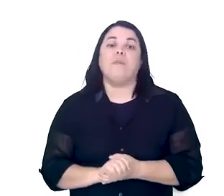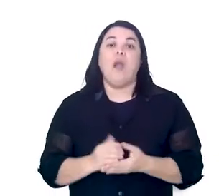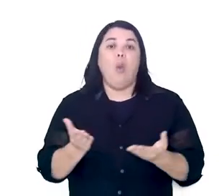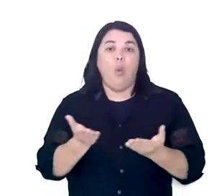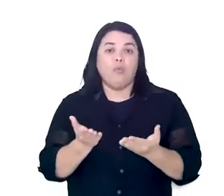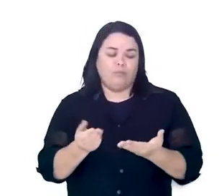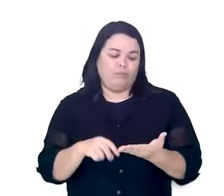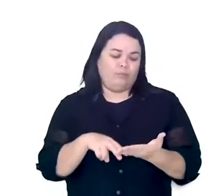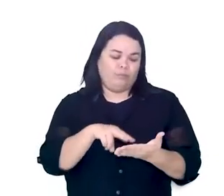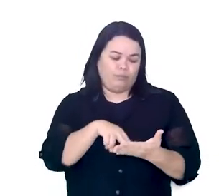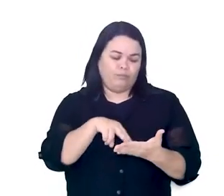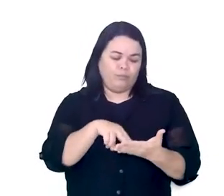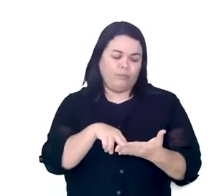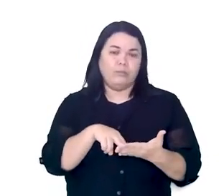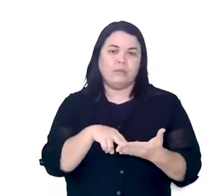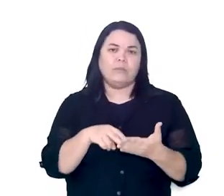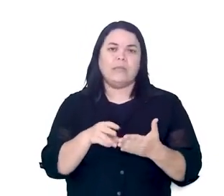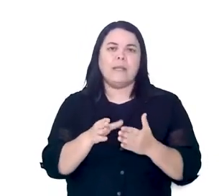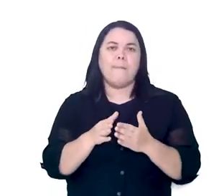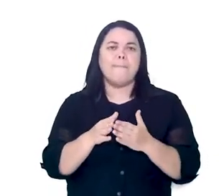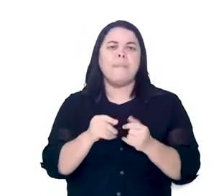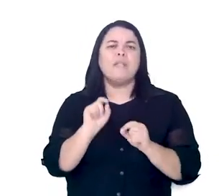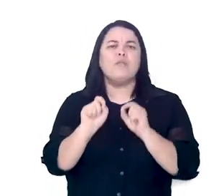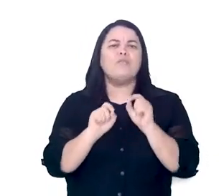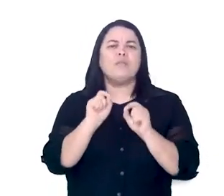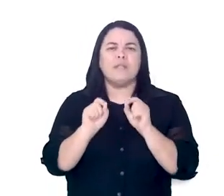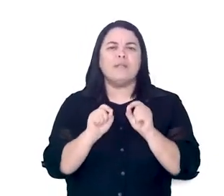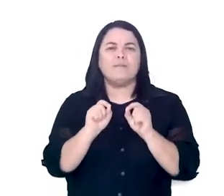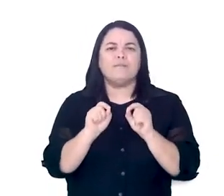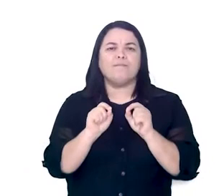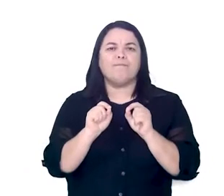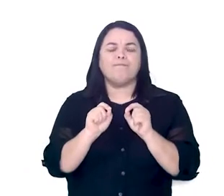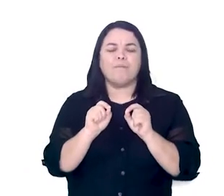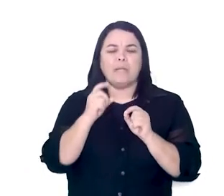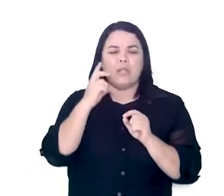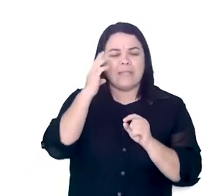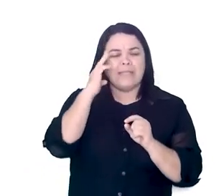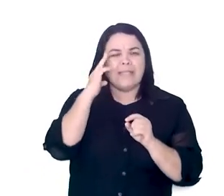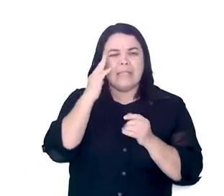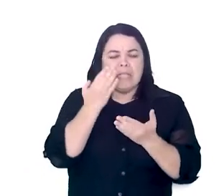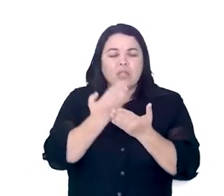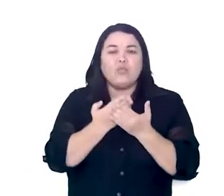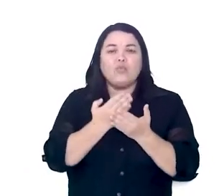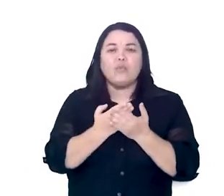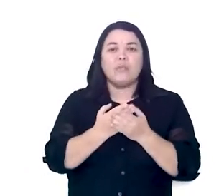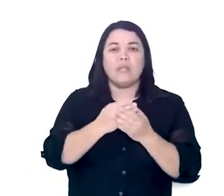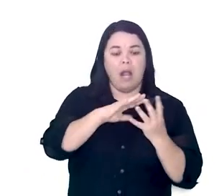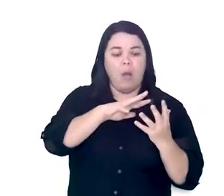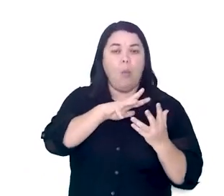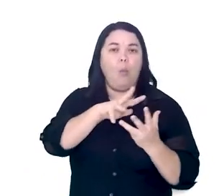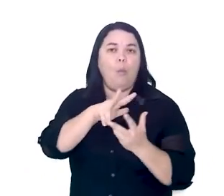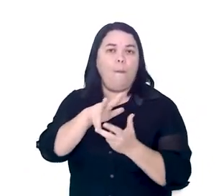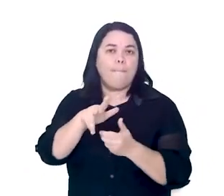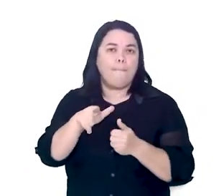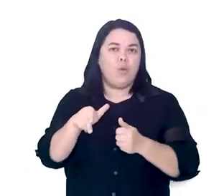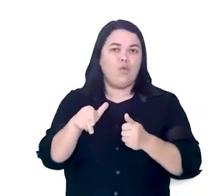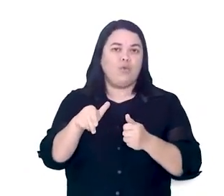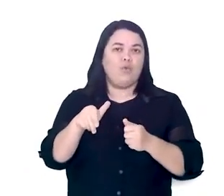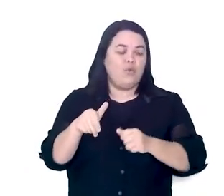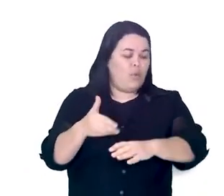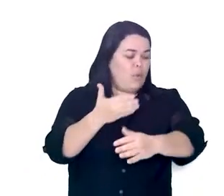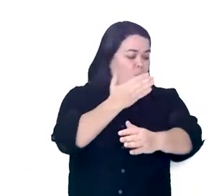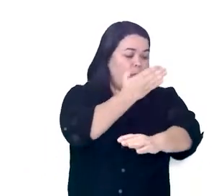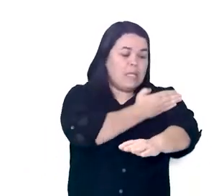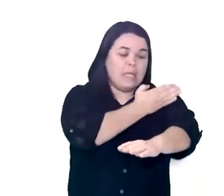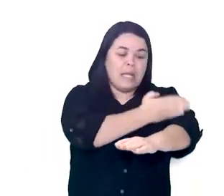o nosso material, ele pede que tenhamos aqui uma visão do mundo moderno e a conexão